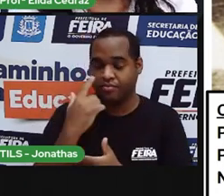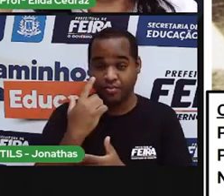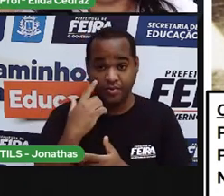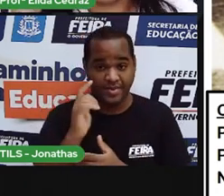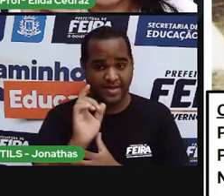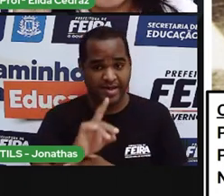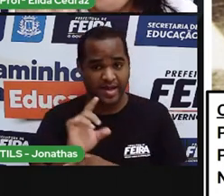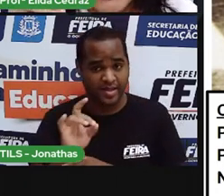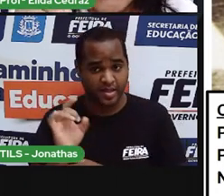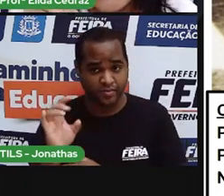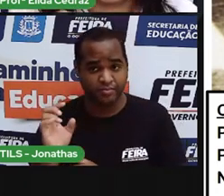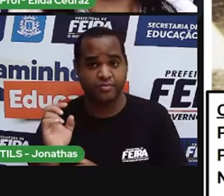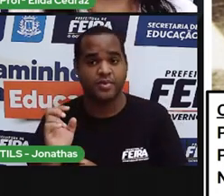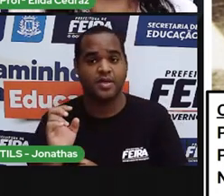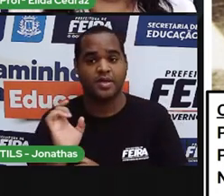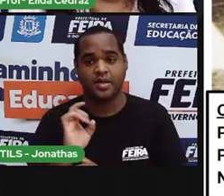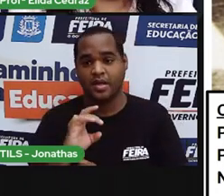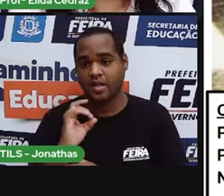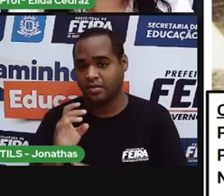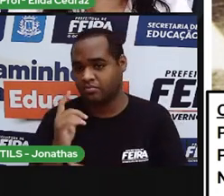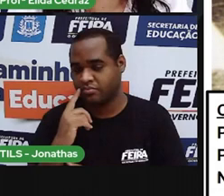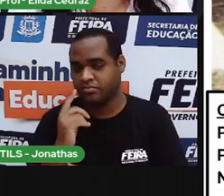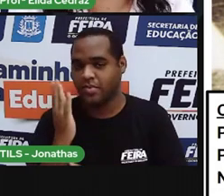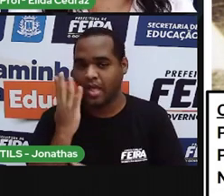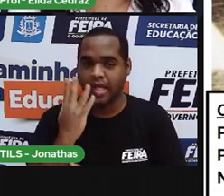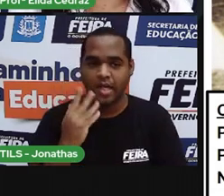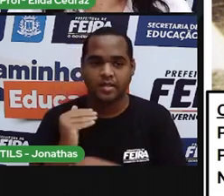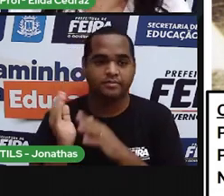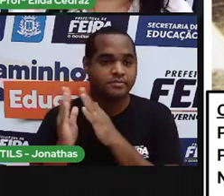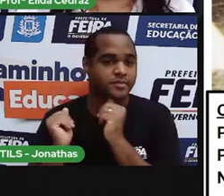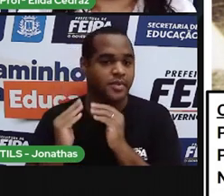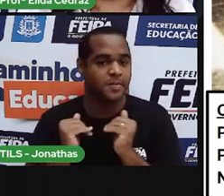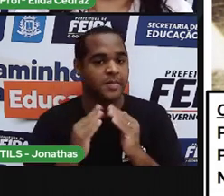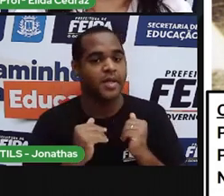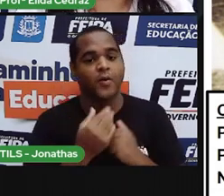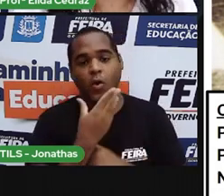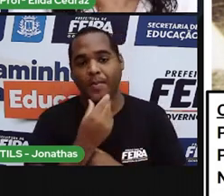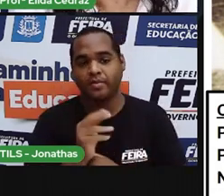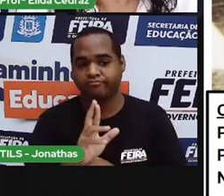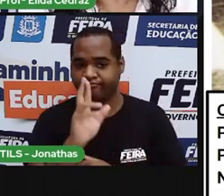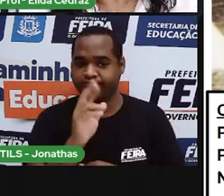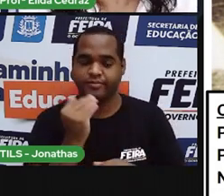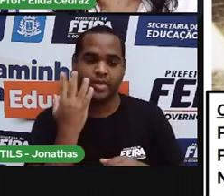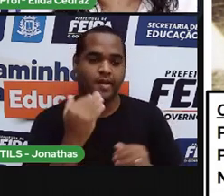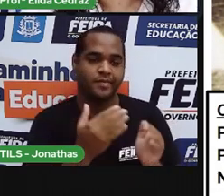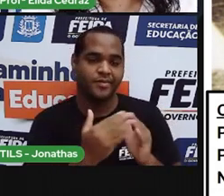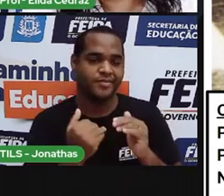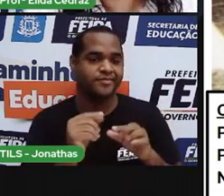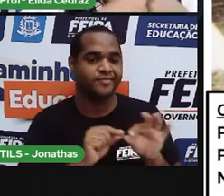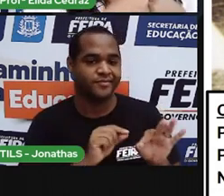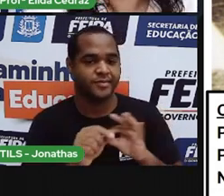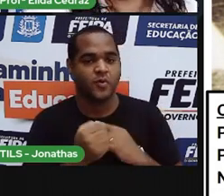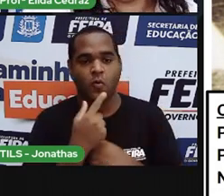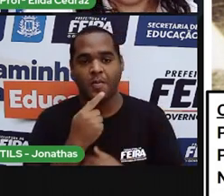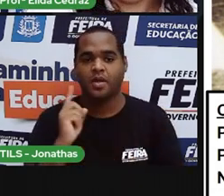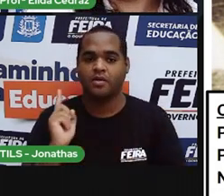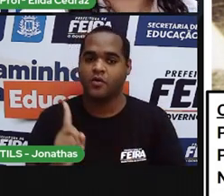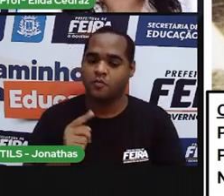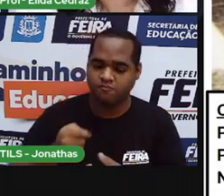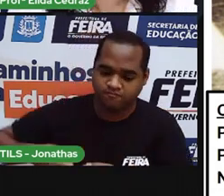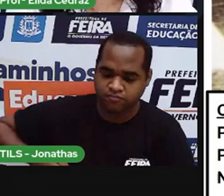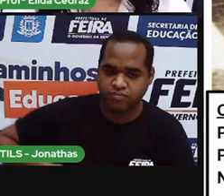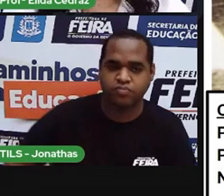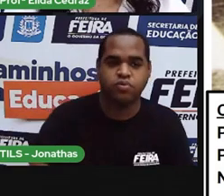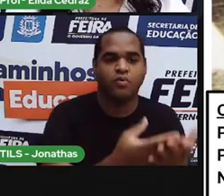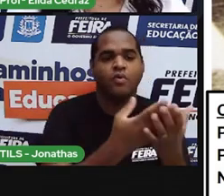volta os pinos do boliche no lugar após a jogada. O jogador chegava, jogava